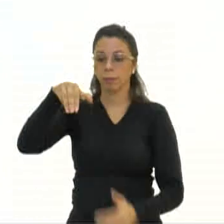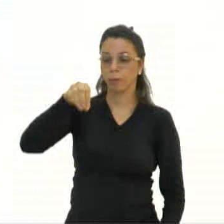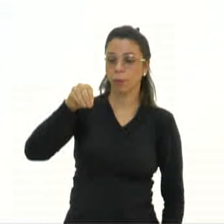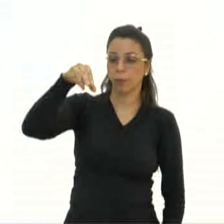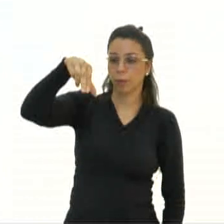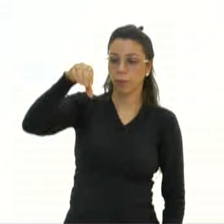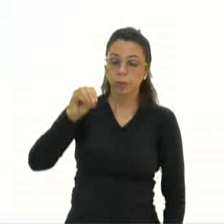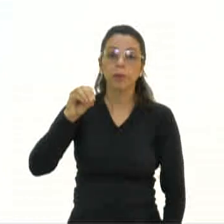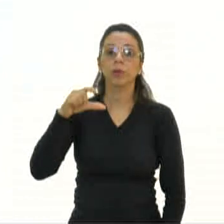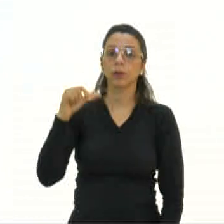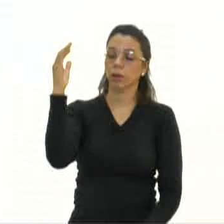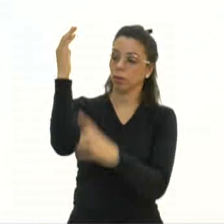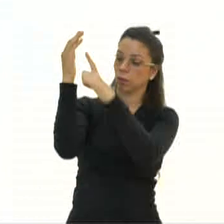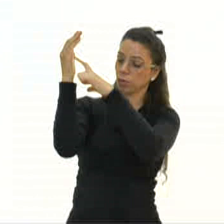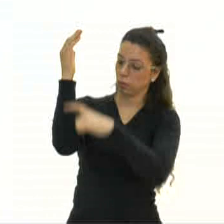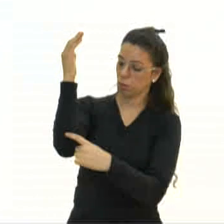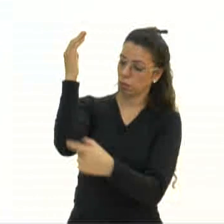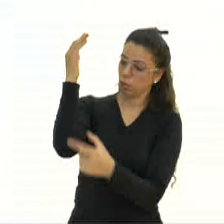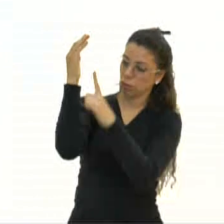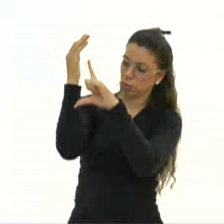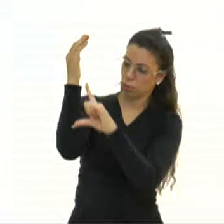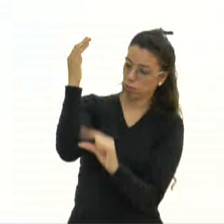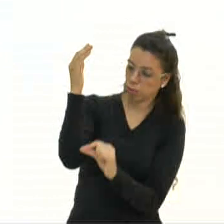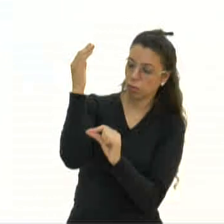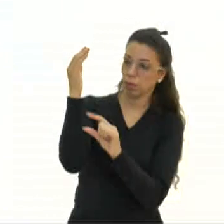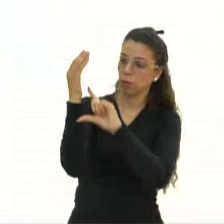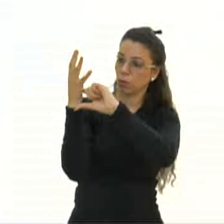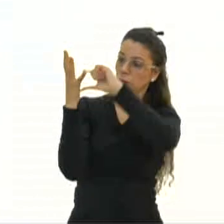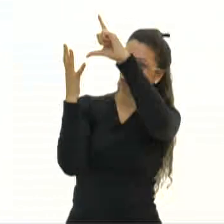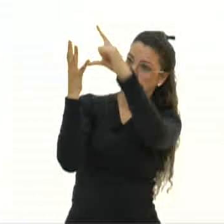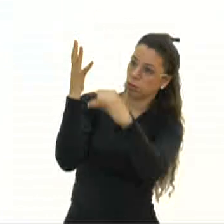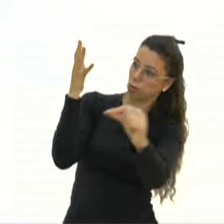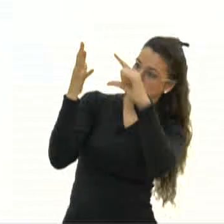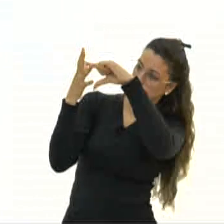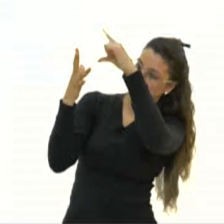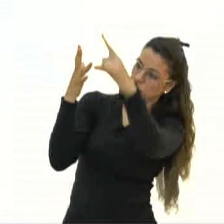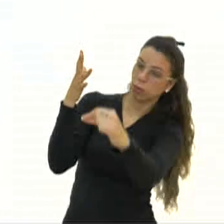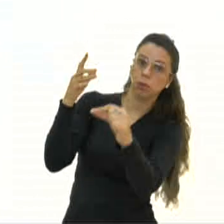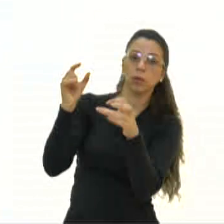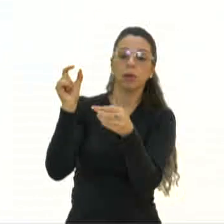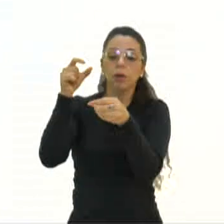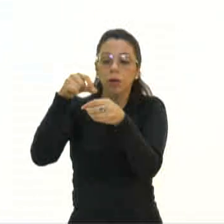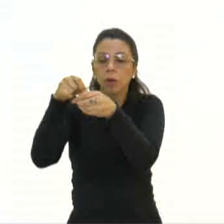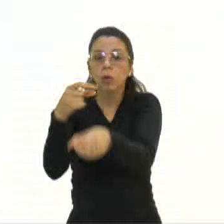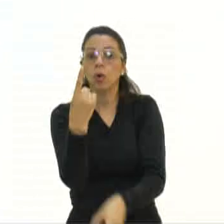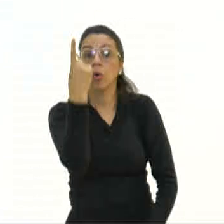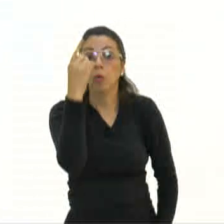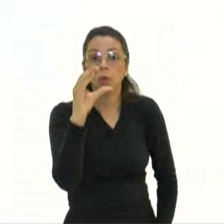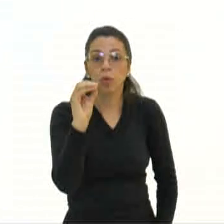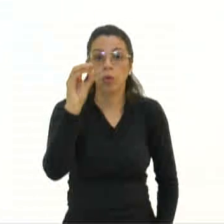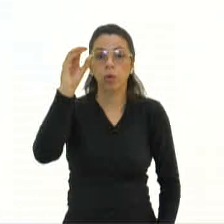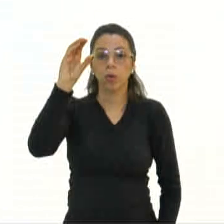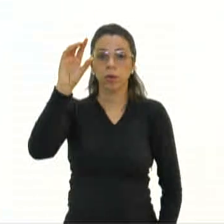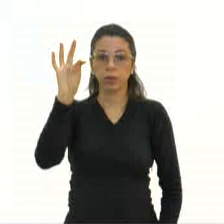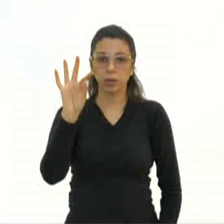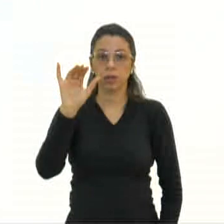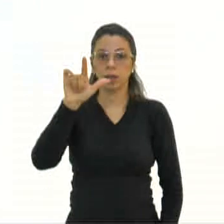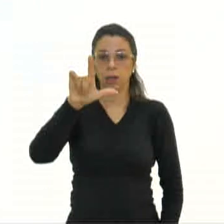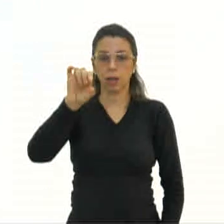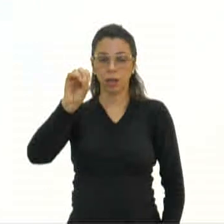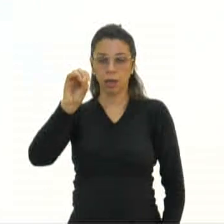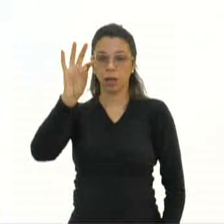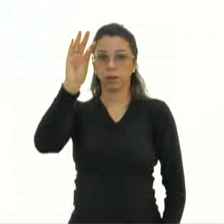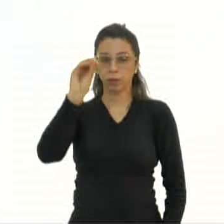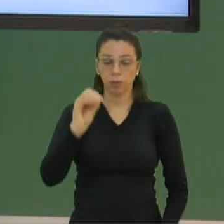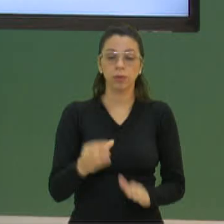que possui caule reduzido, folhas com nervuras paralelas e sementes com 1 cotiledone. Então, lembrando de